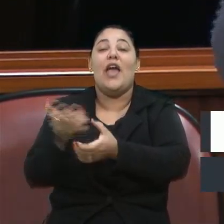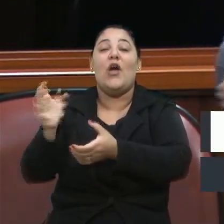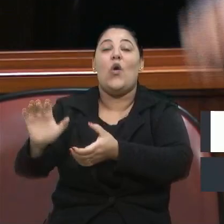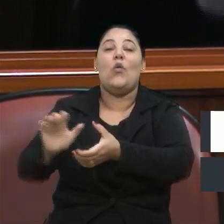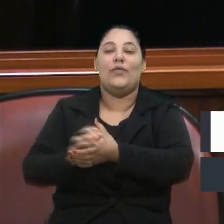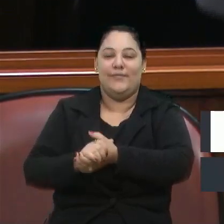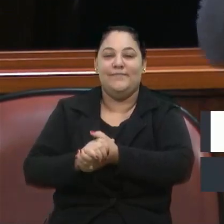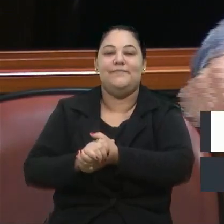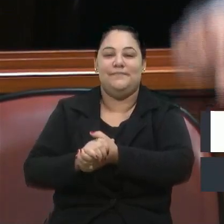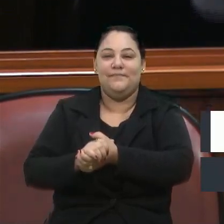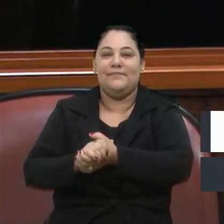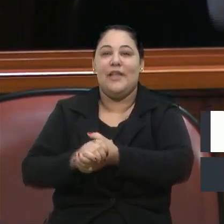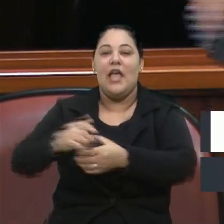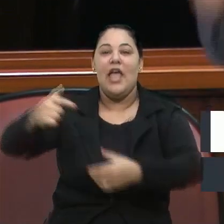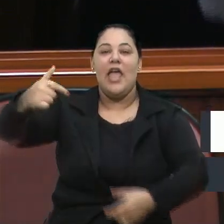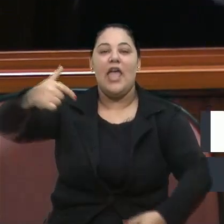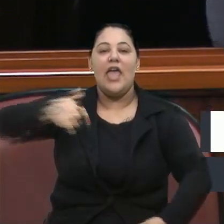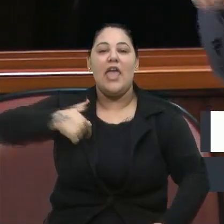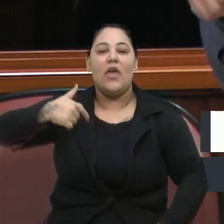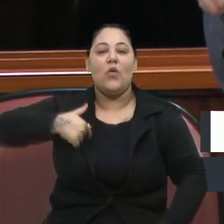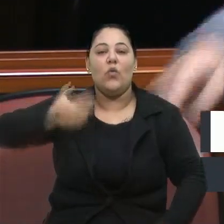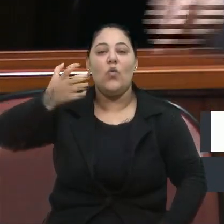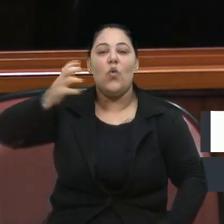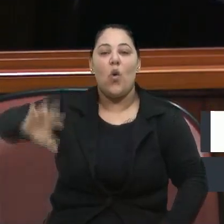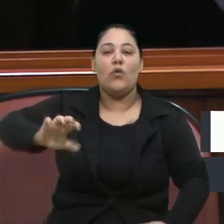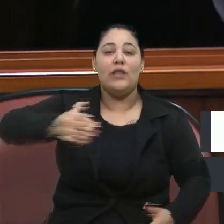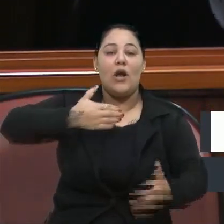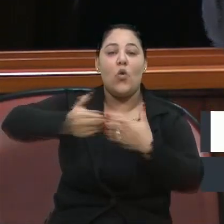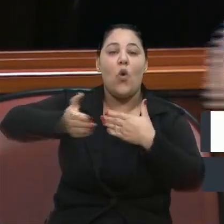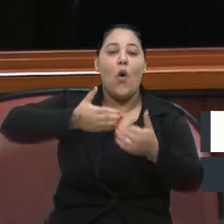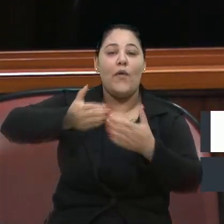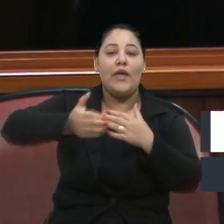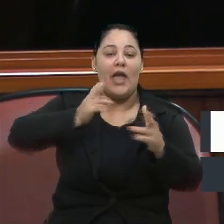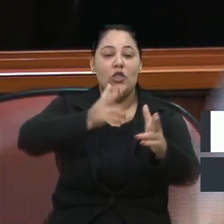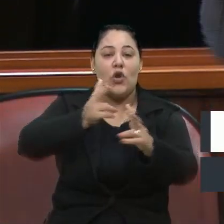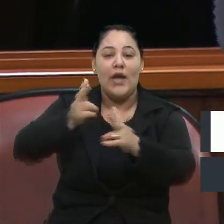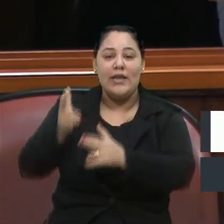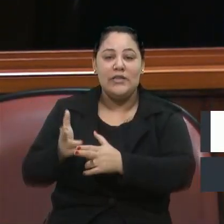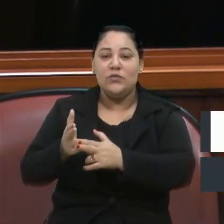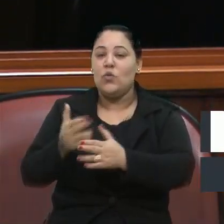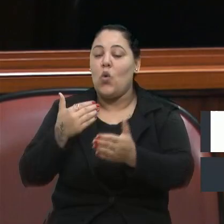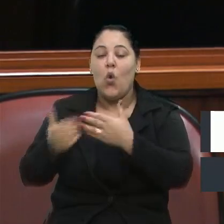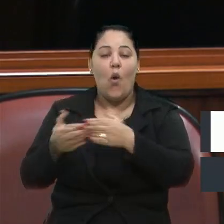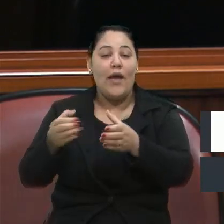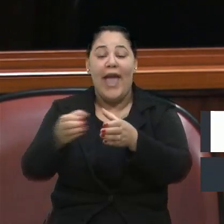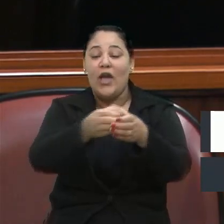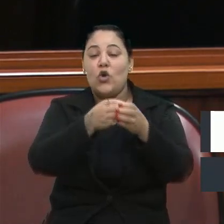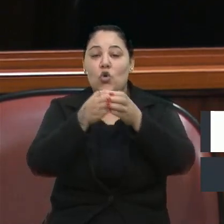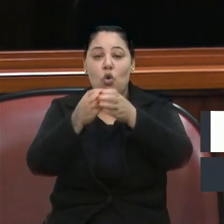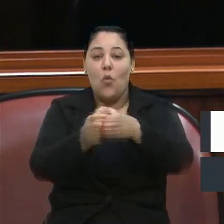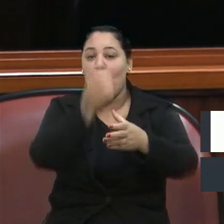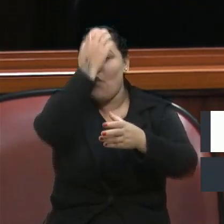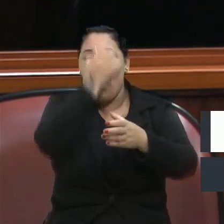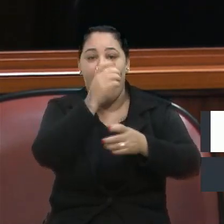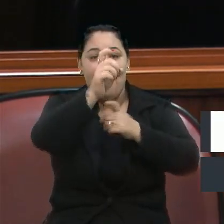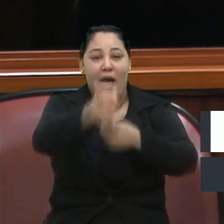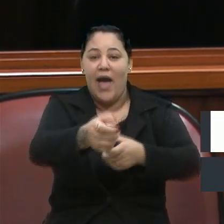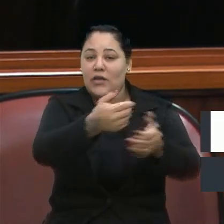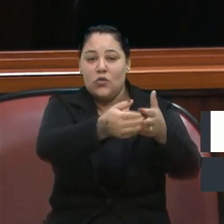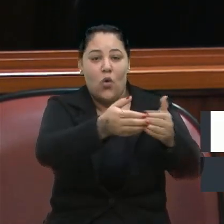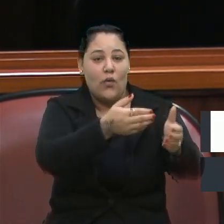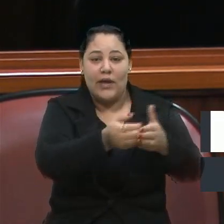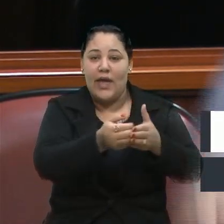Eu sou contra qualquer terrorismo, seja do Hamas, seja de golpista no Brasil, que quer explodir